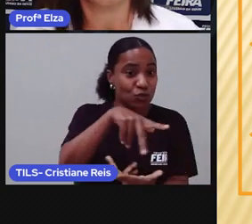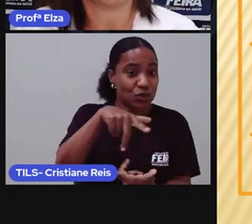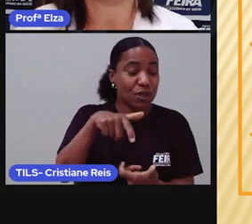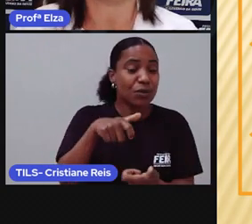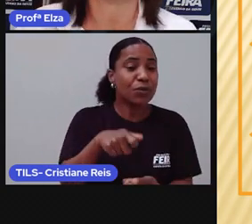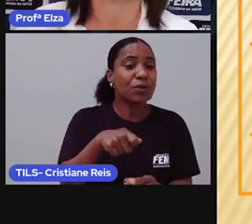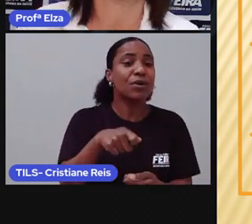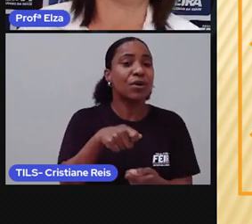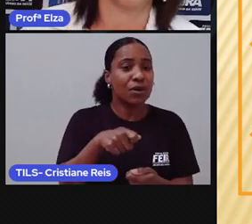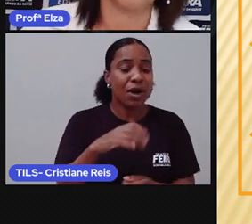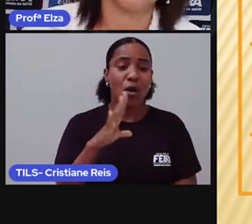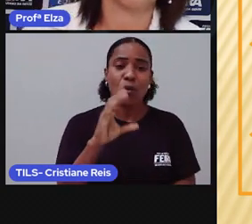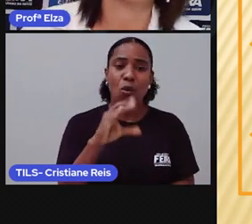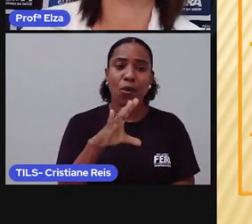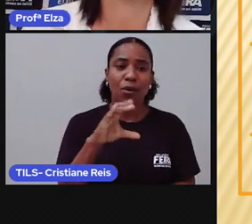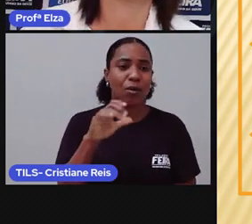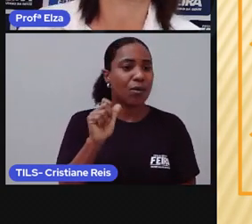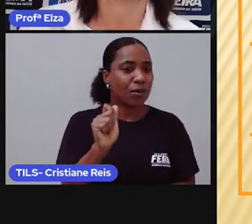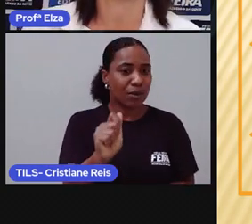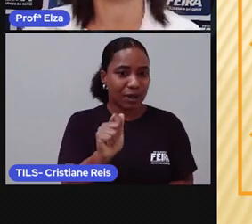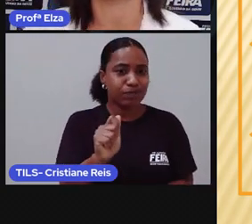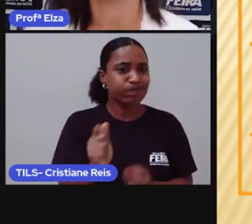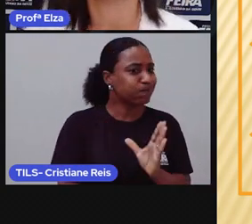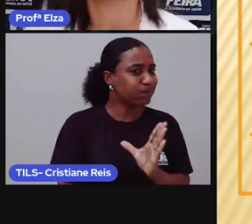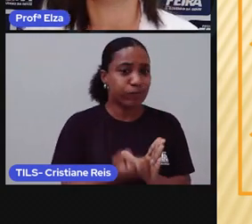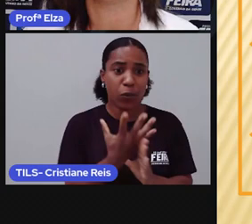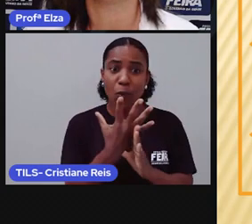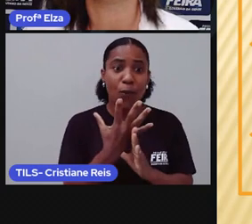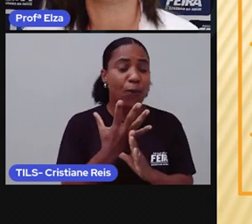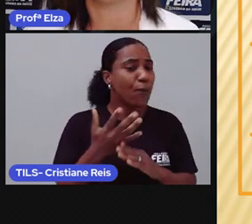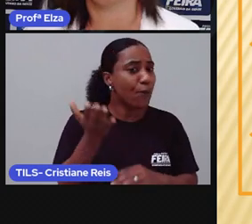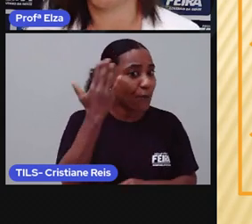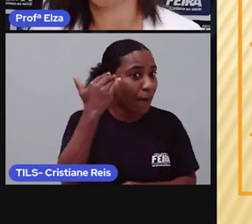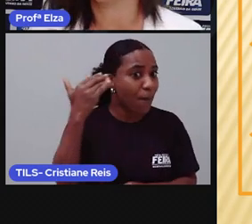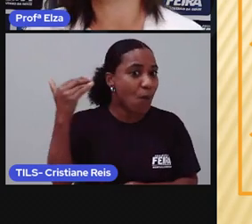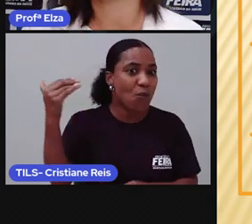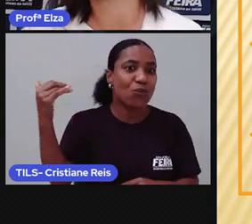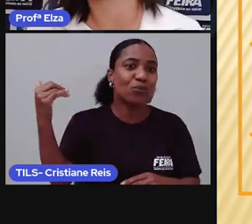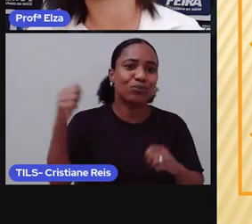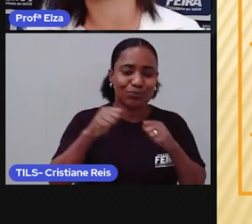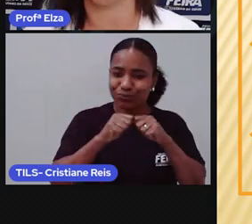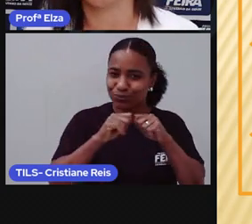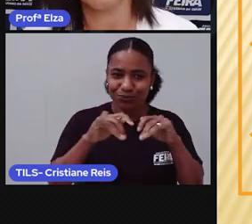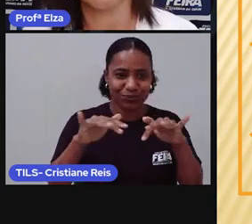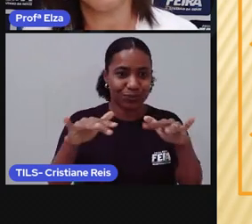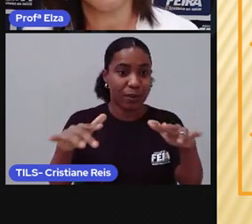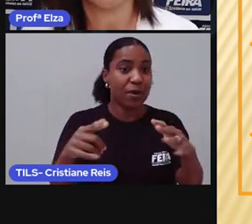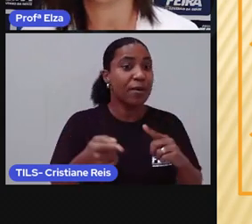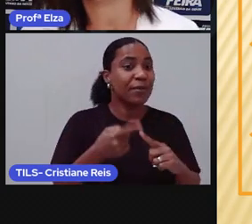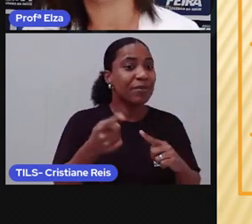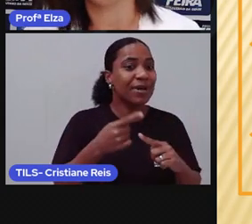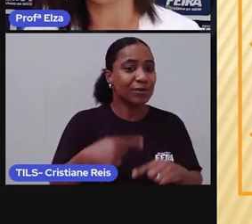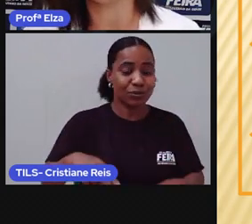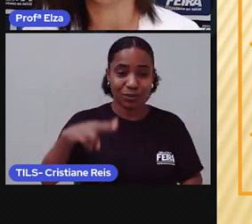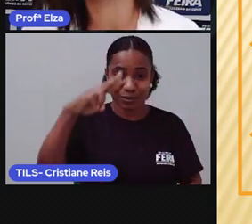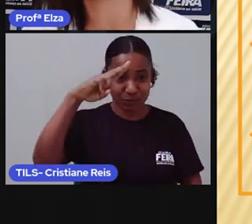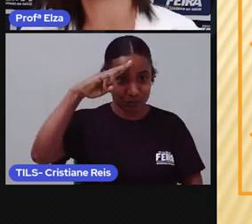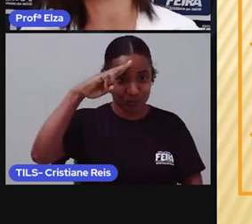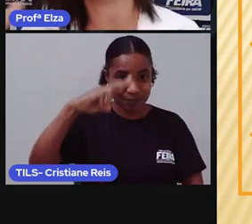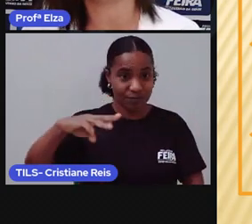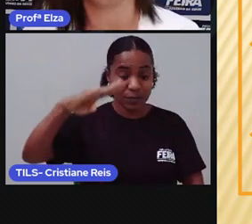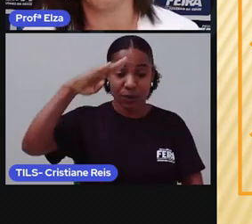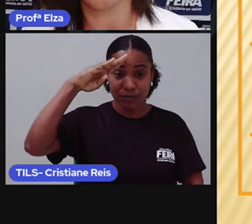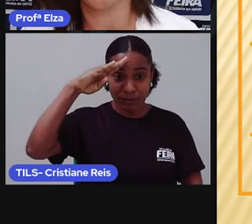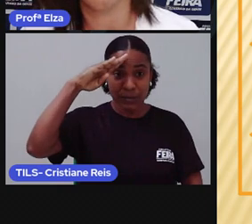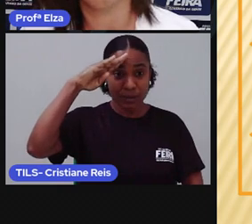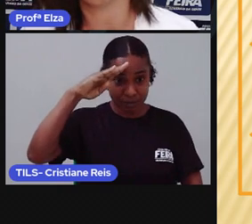que a Coca-Cola, ela se tornou popular. Primeiro, entre os soldados, e depois, se